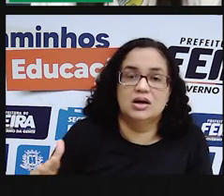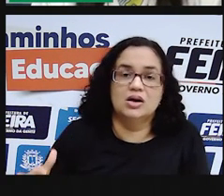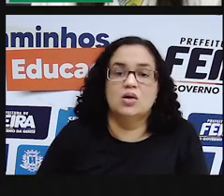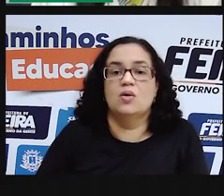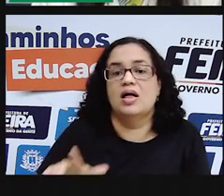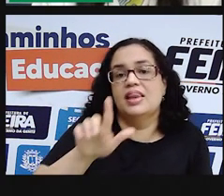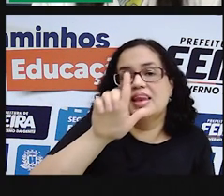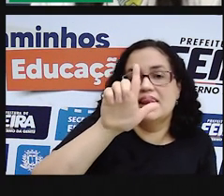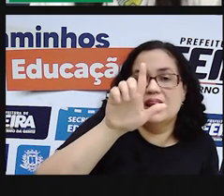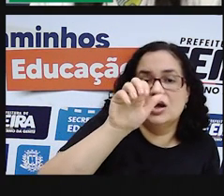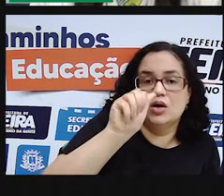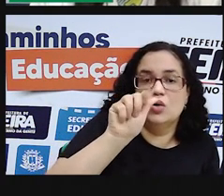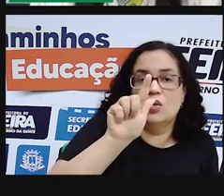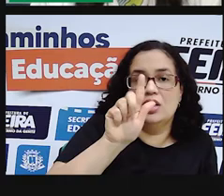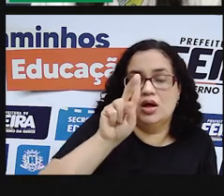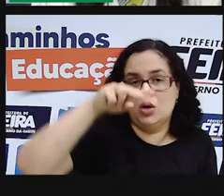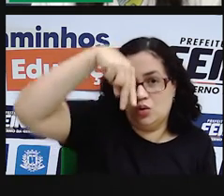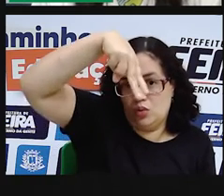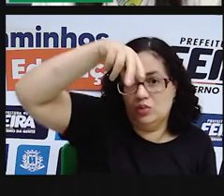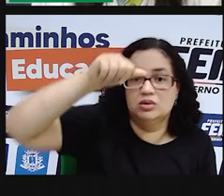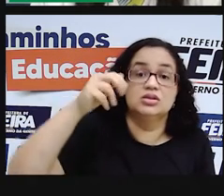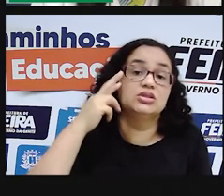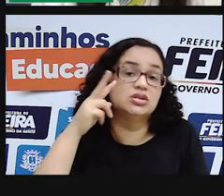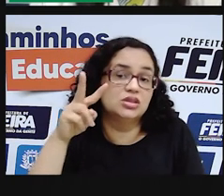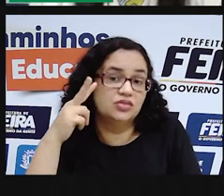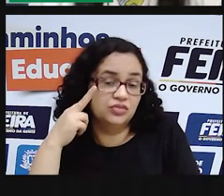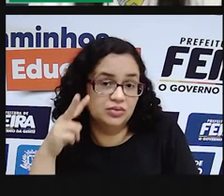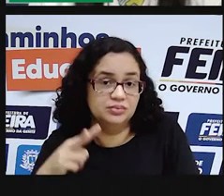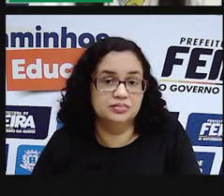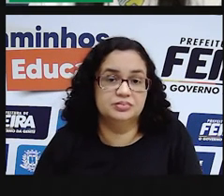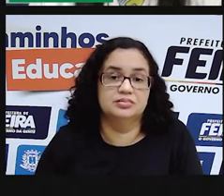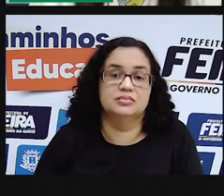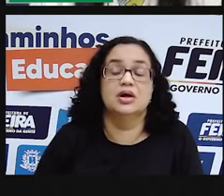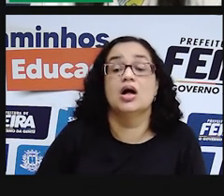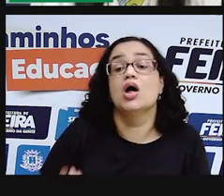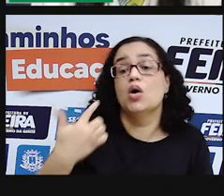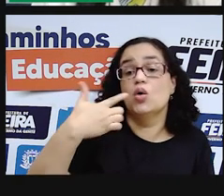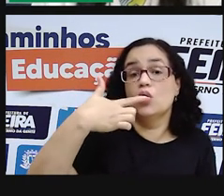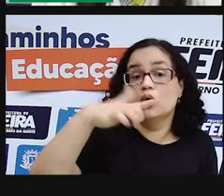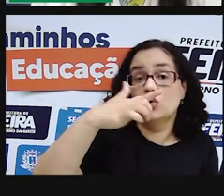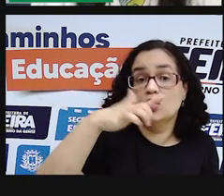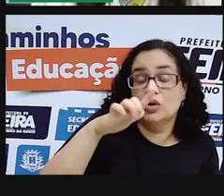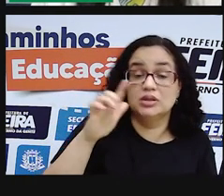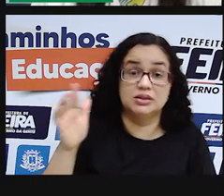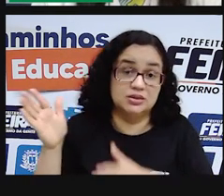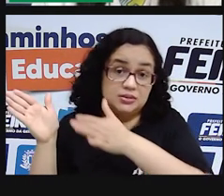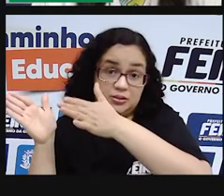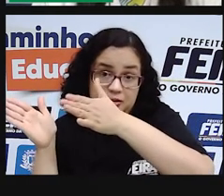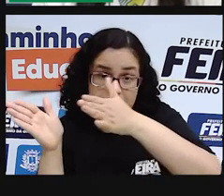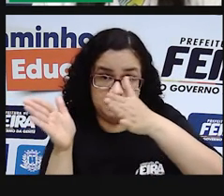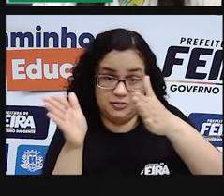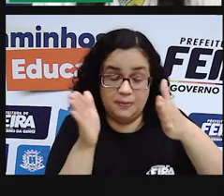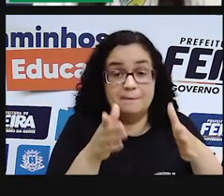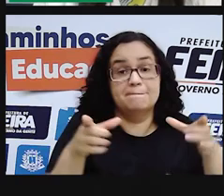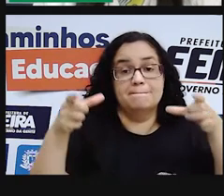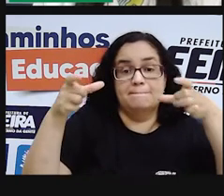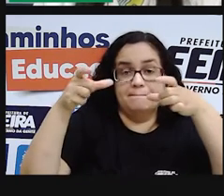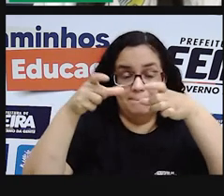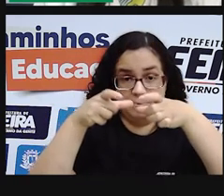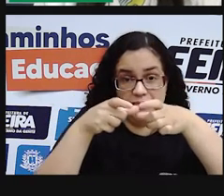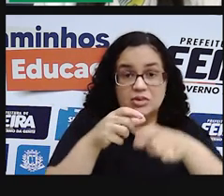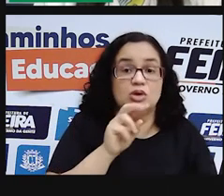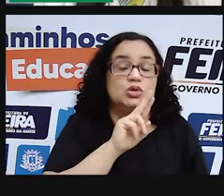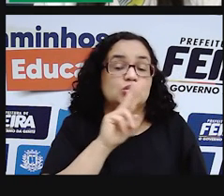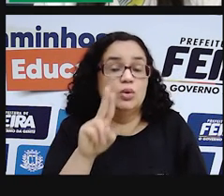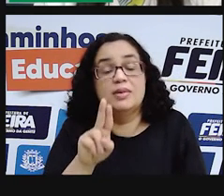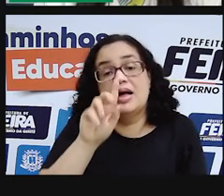lago, é uma laguna, a gente já viu. E outros que dependendo da extensão, por ser menores, também a gente